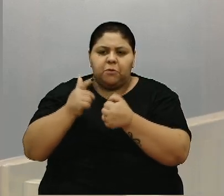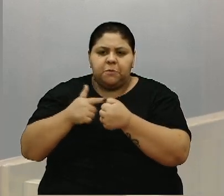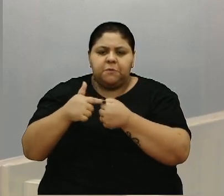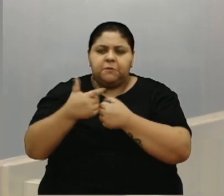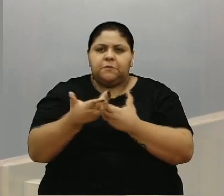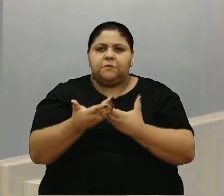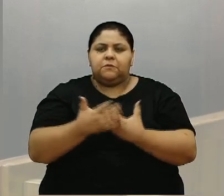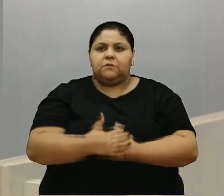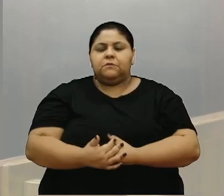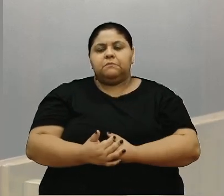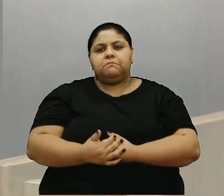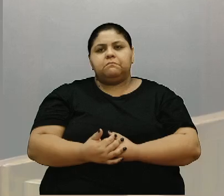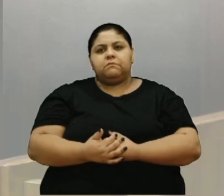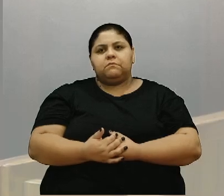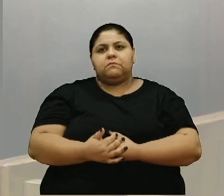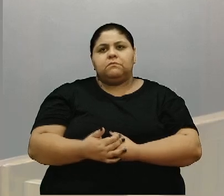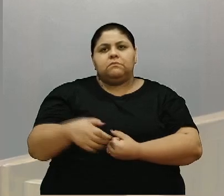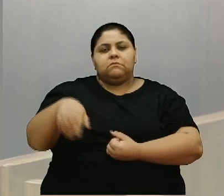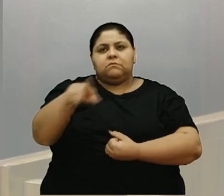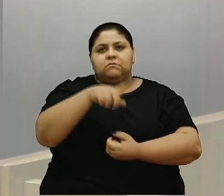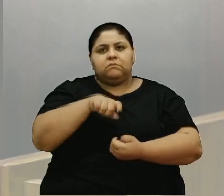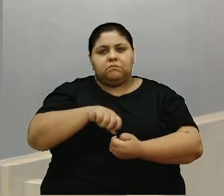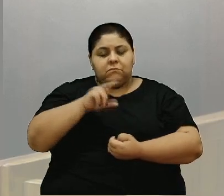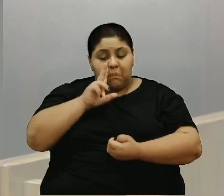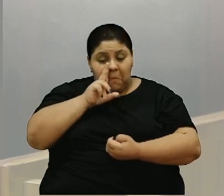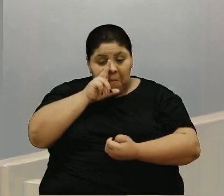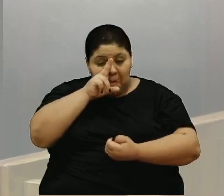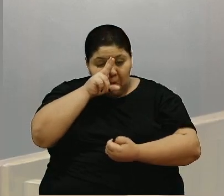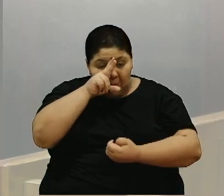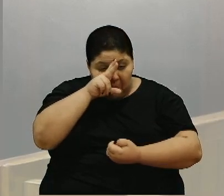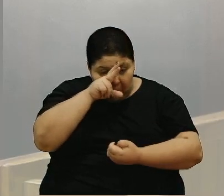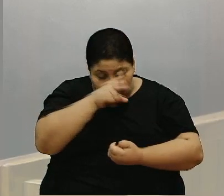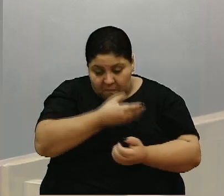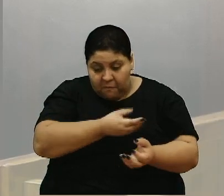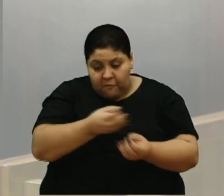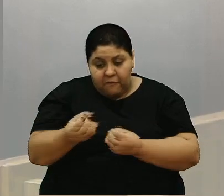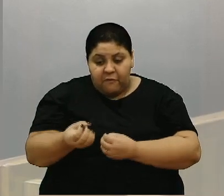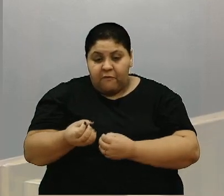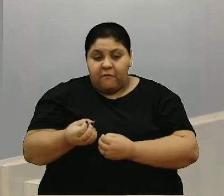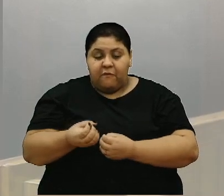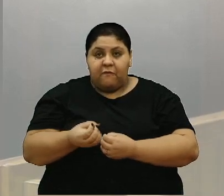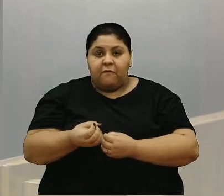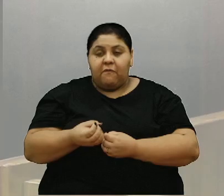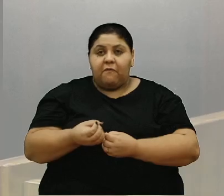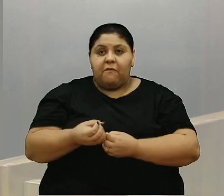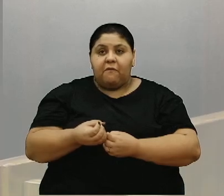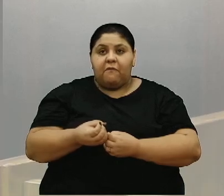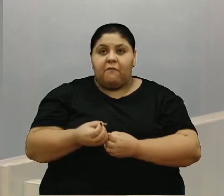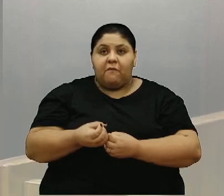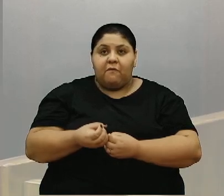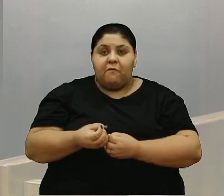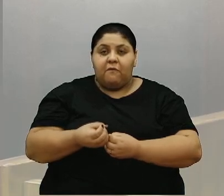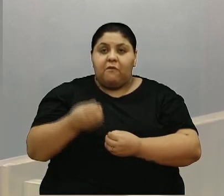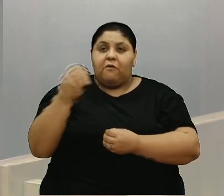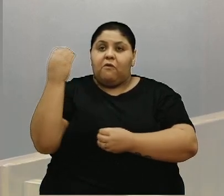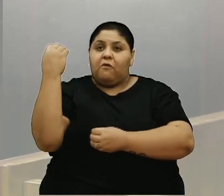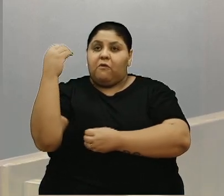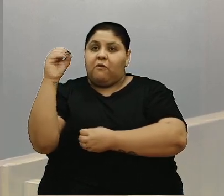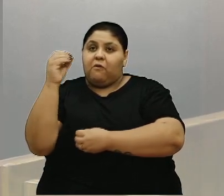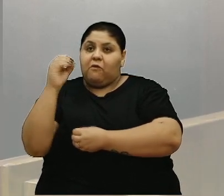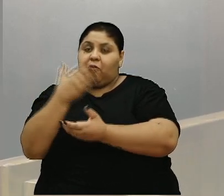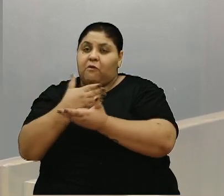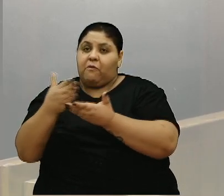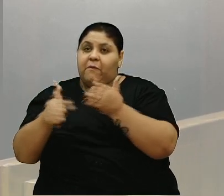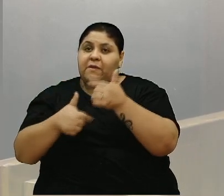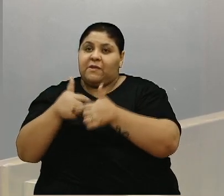estão se fazendo esforços homéricos para tentar colocar o aeroporto Salgado Filho em funcionamento dia